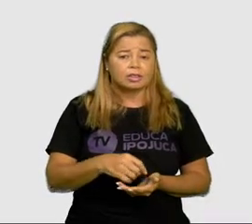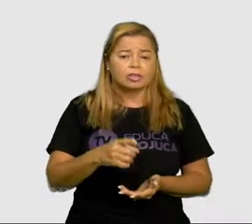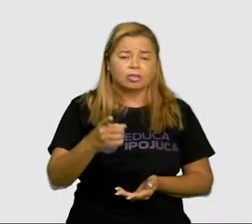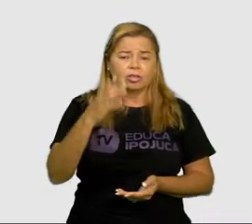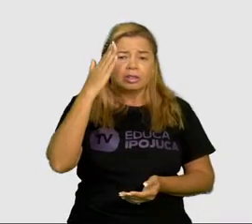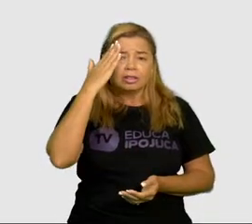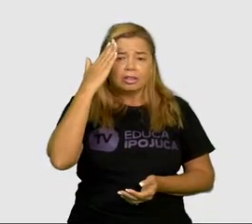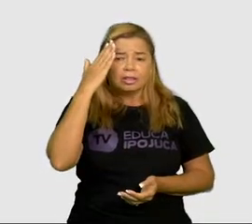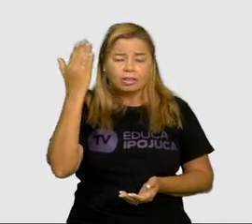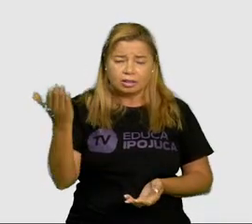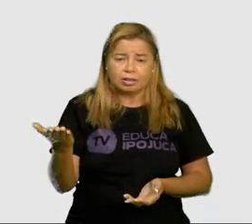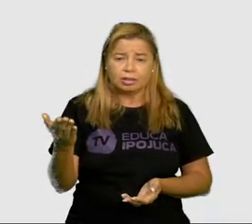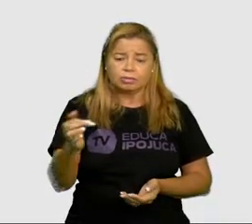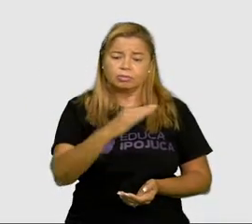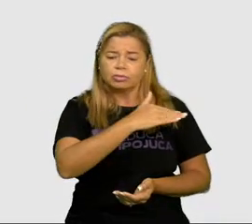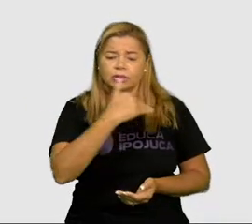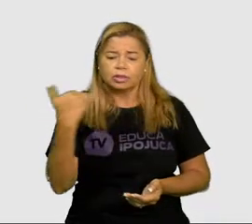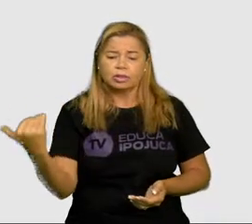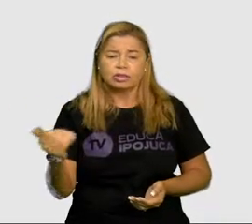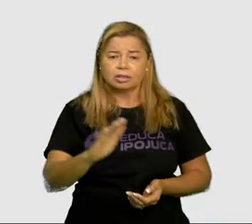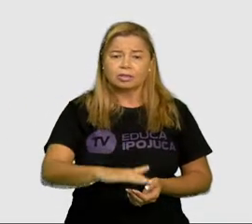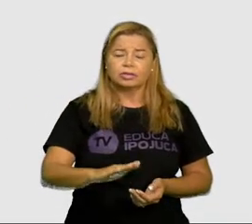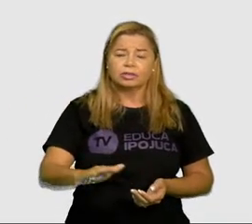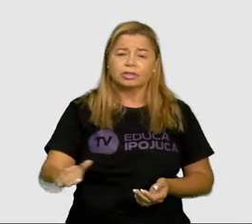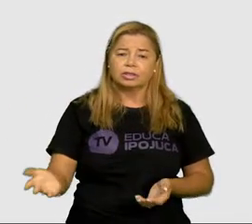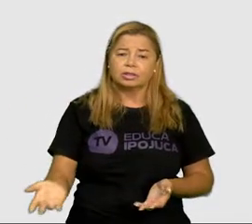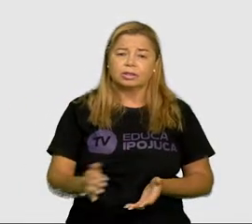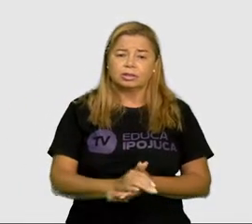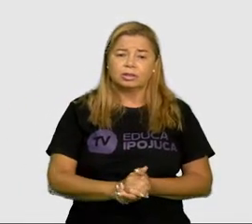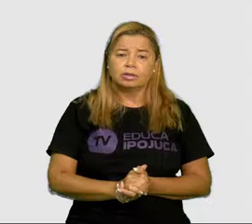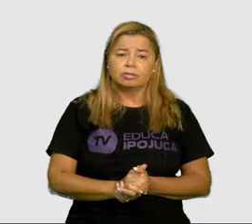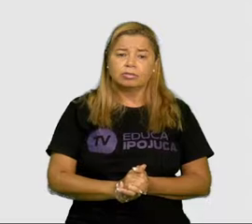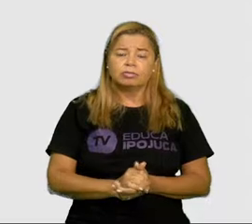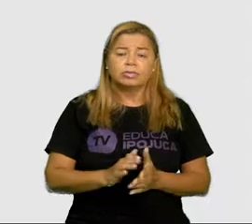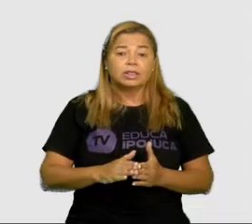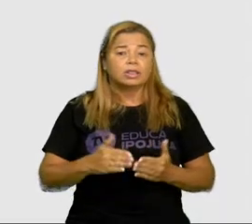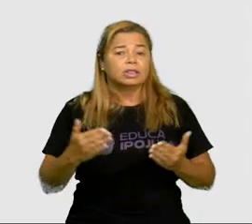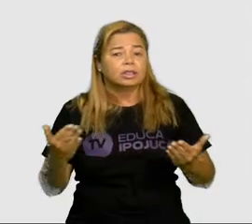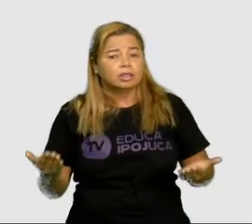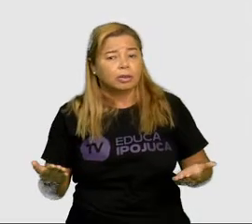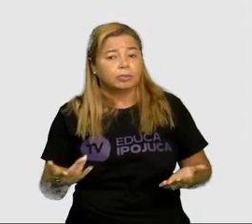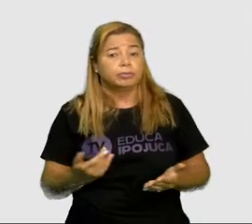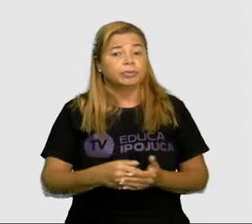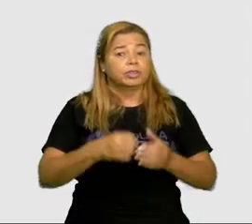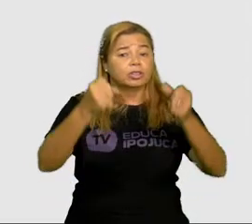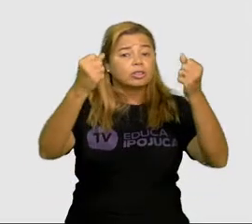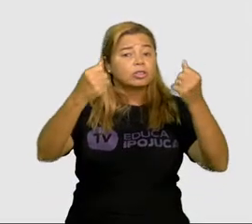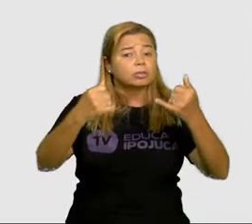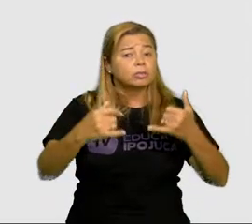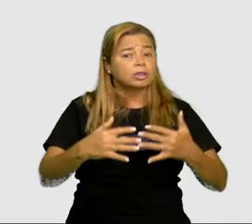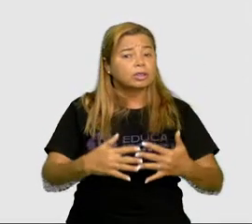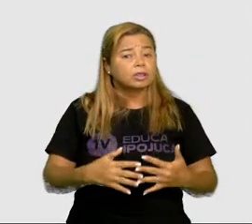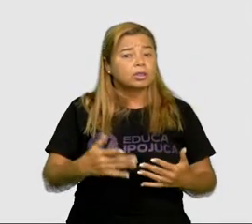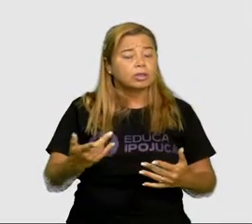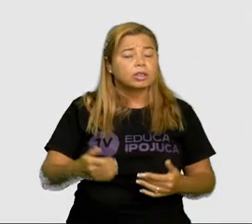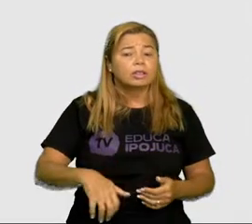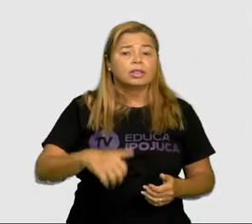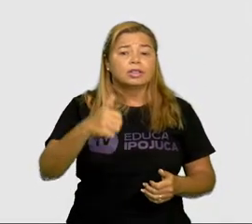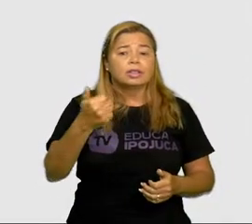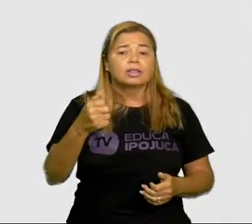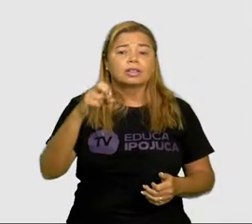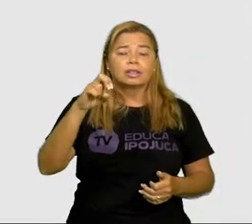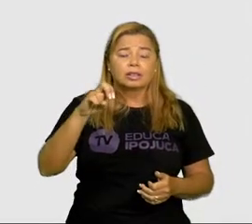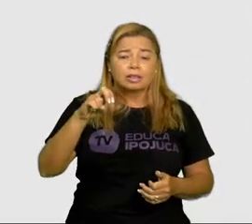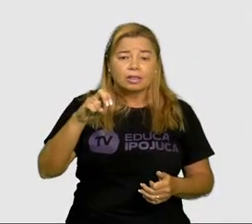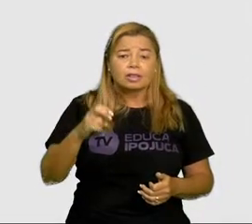infantil? O vocês entenderam sobre essa mortalidade infantil? E eu falo, né, que a cada 15 crianças no